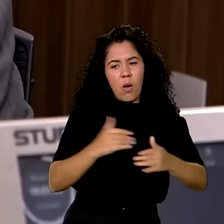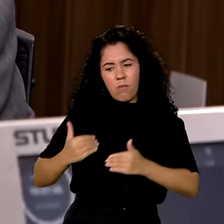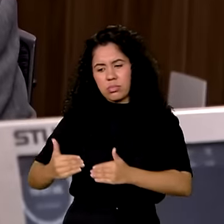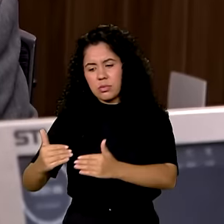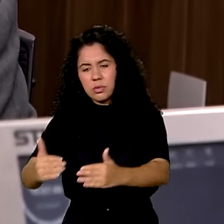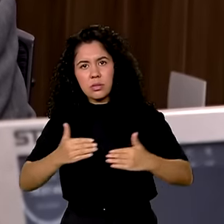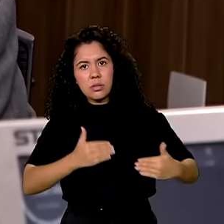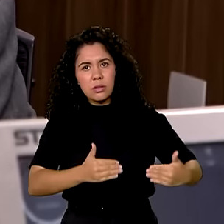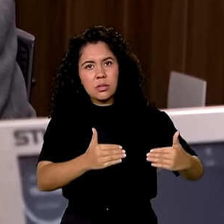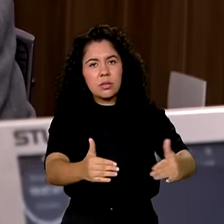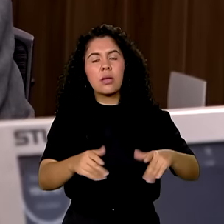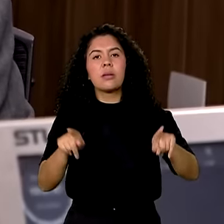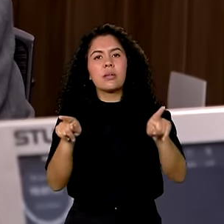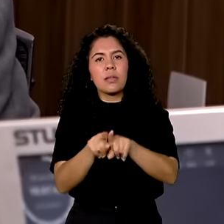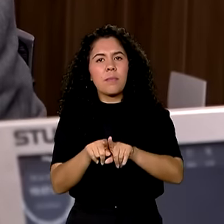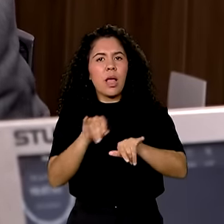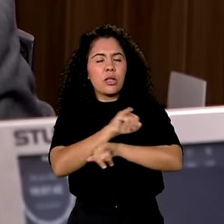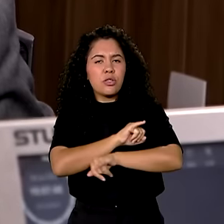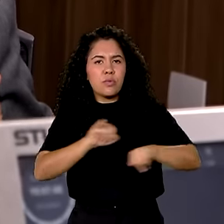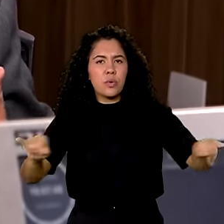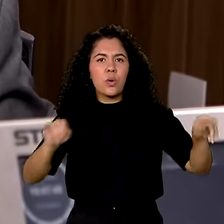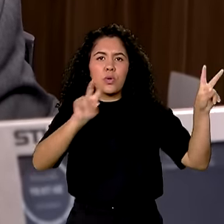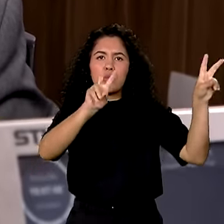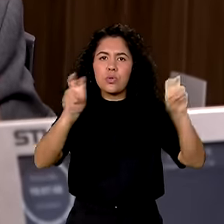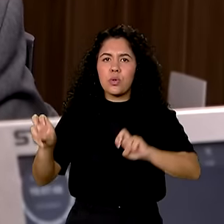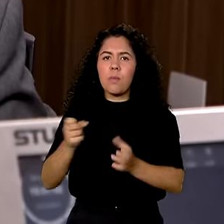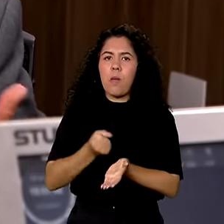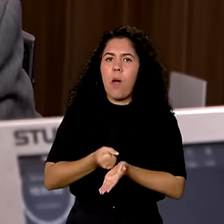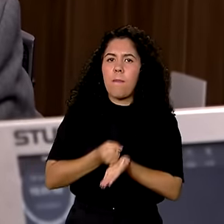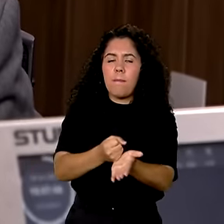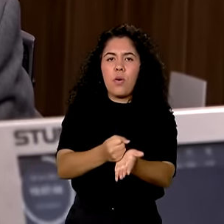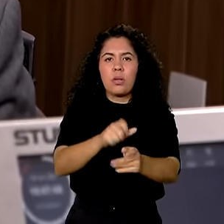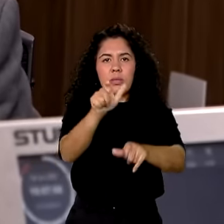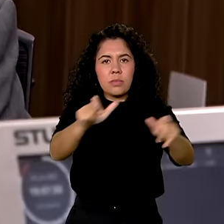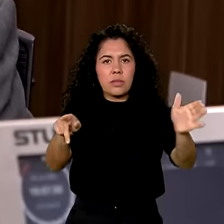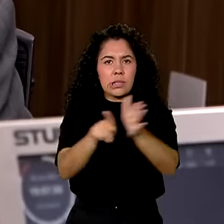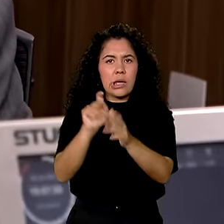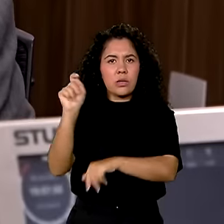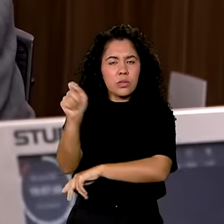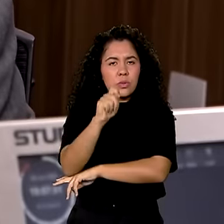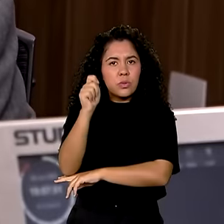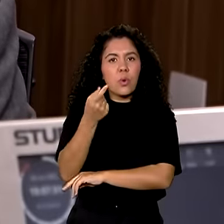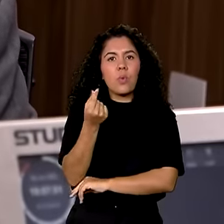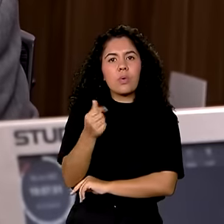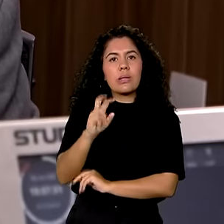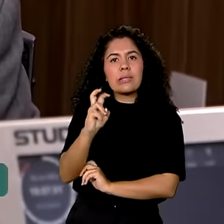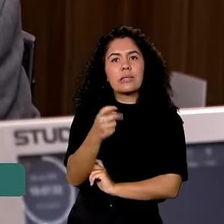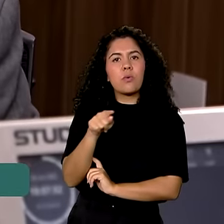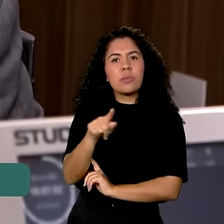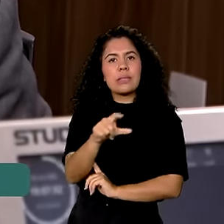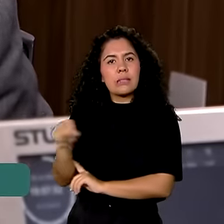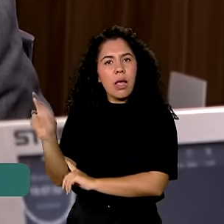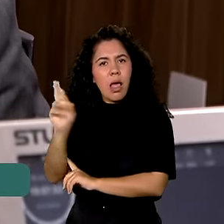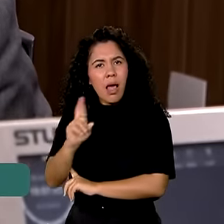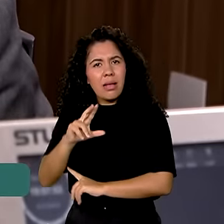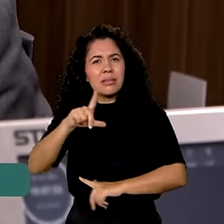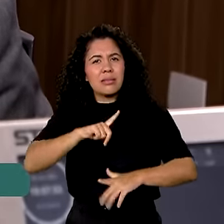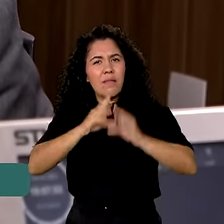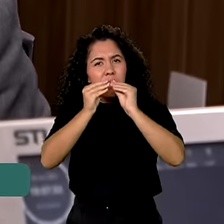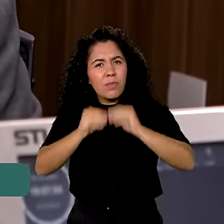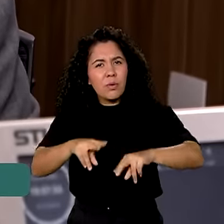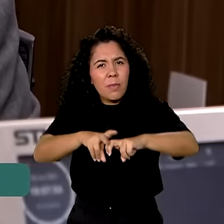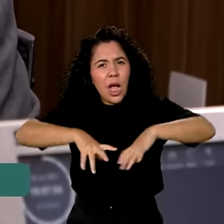.100 de benefício, do auxílio para todas as famílias atingidas pela inundação, assim como